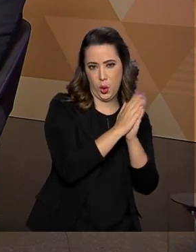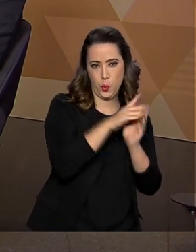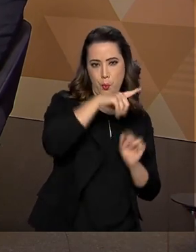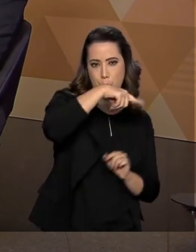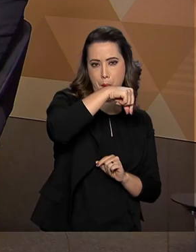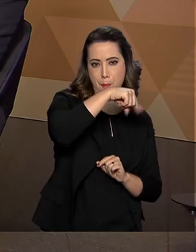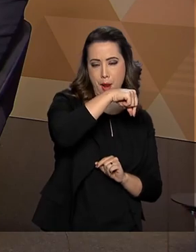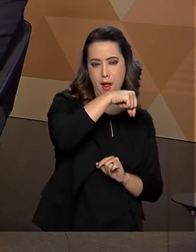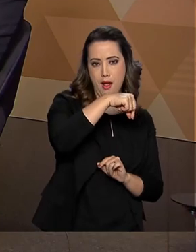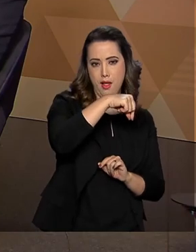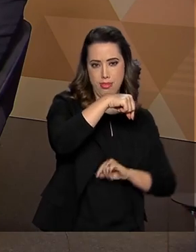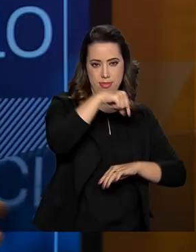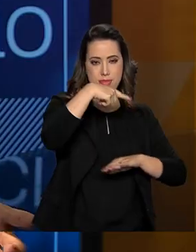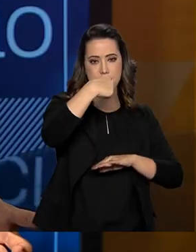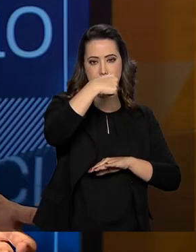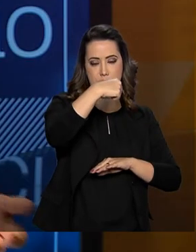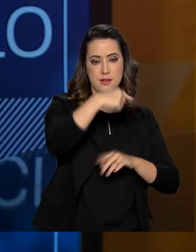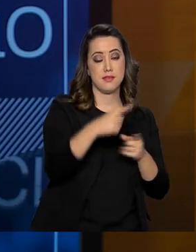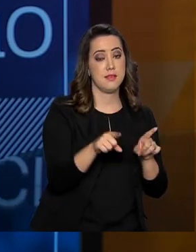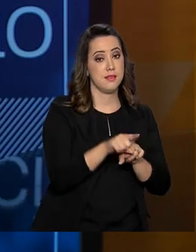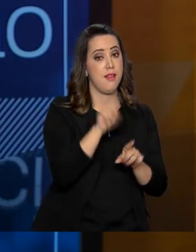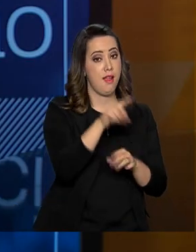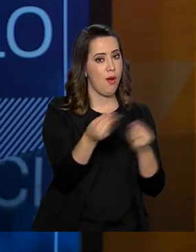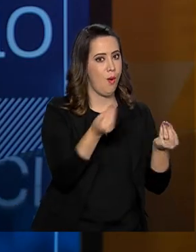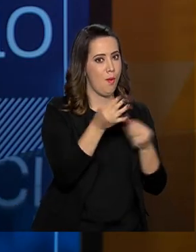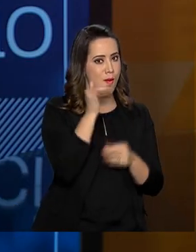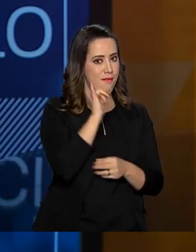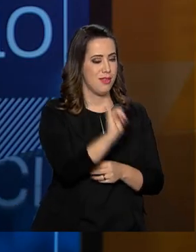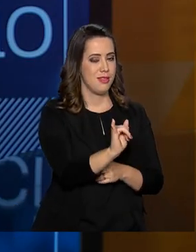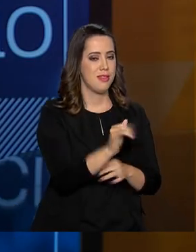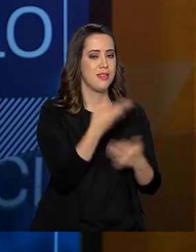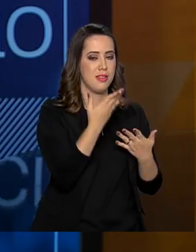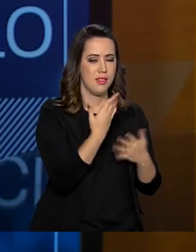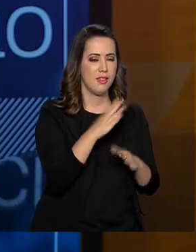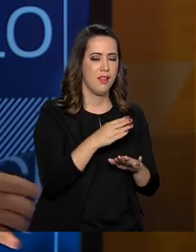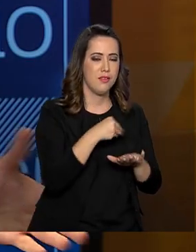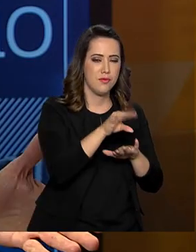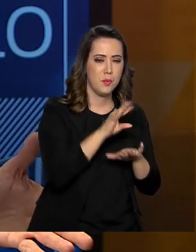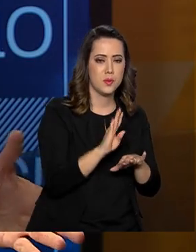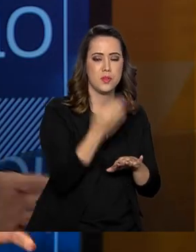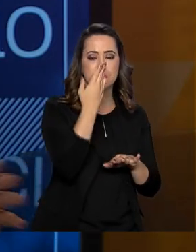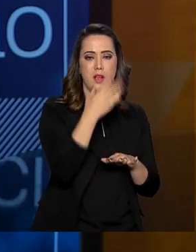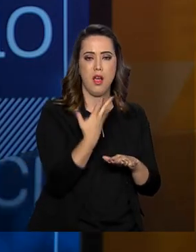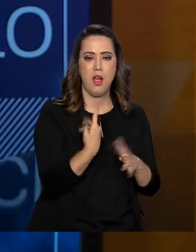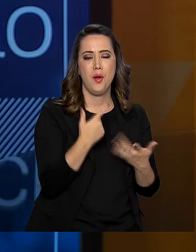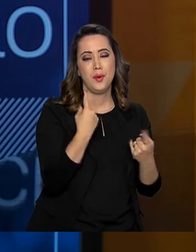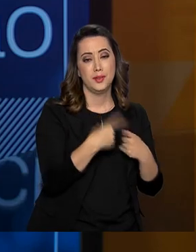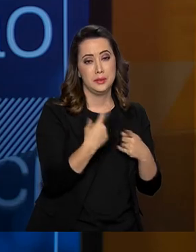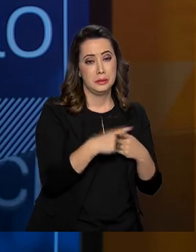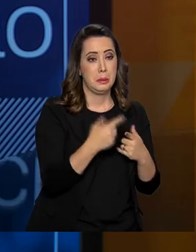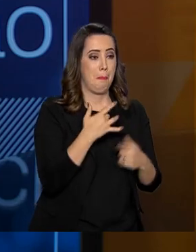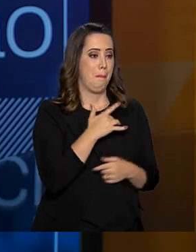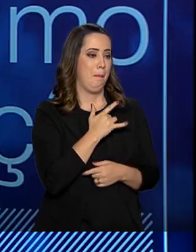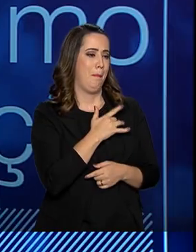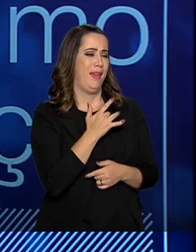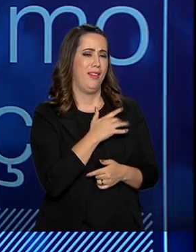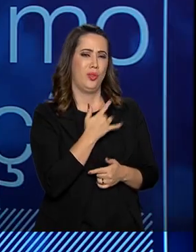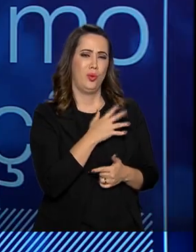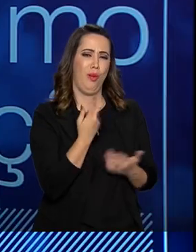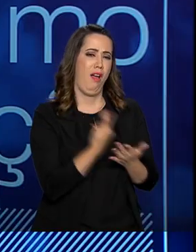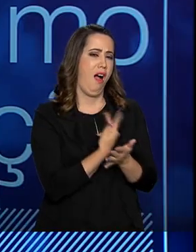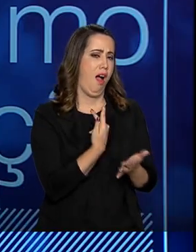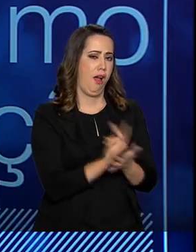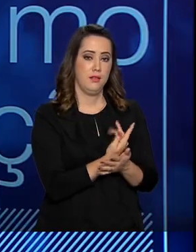a sociedade, a população e o no combate a essas falsas notícias que levam a esses mitos infundados? Esse é o